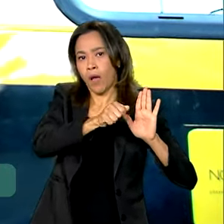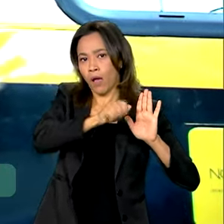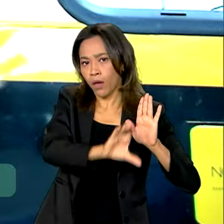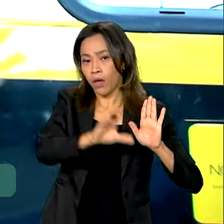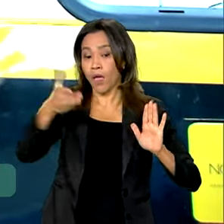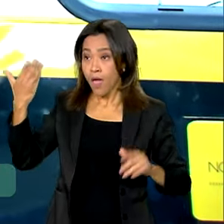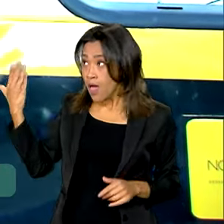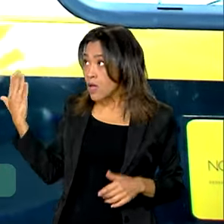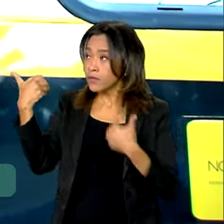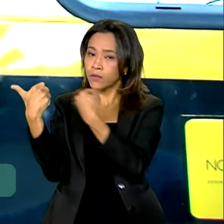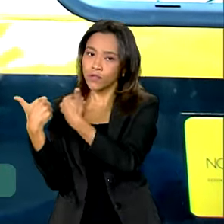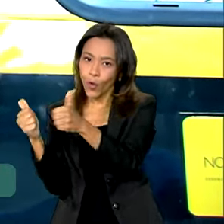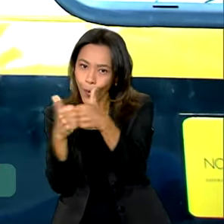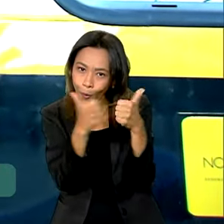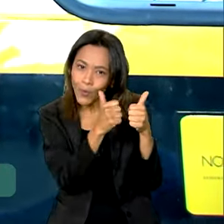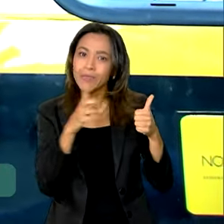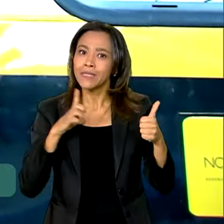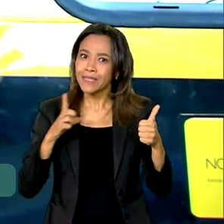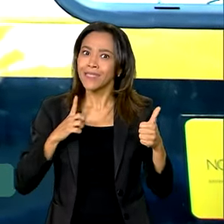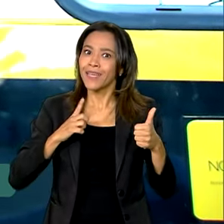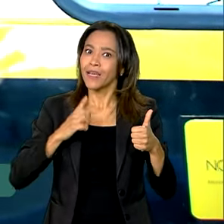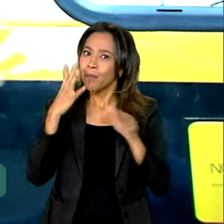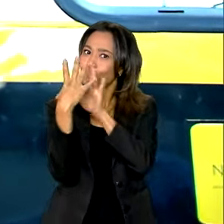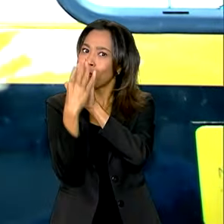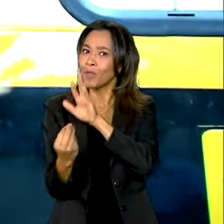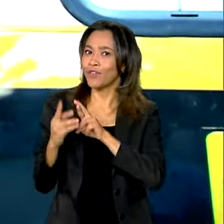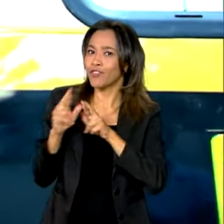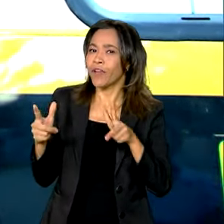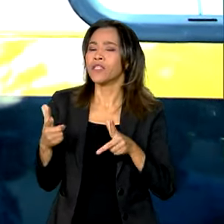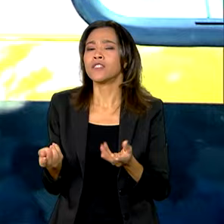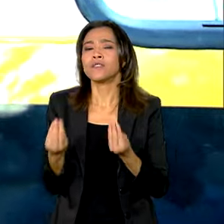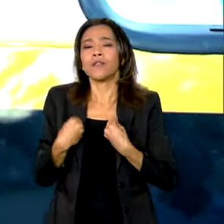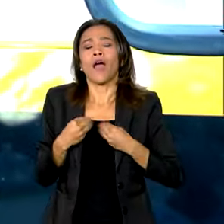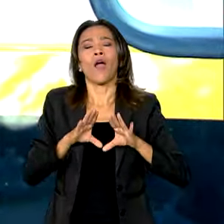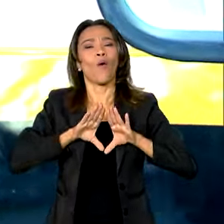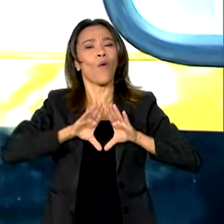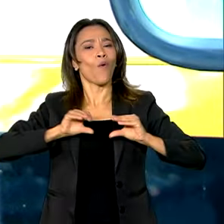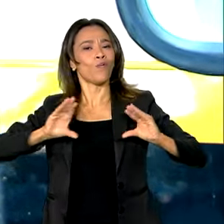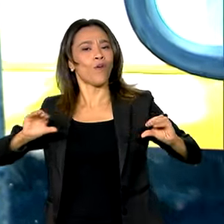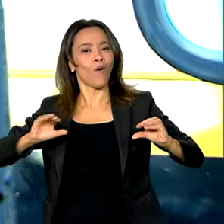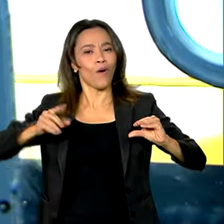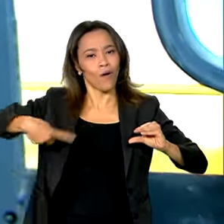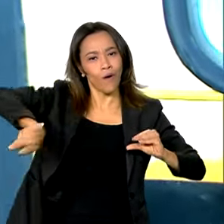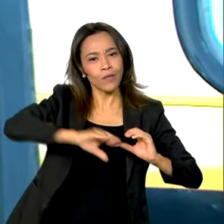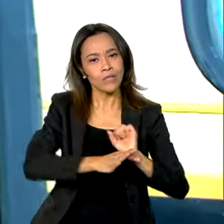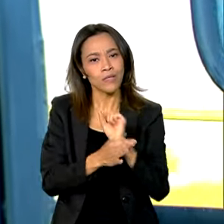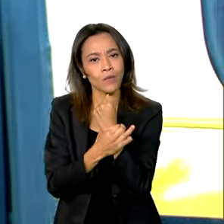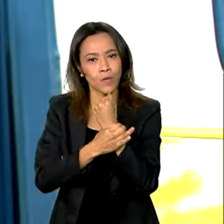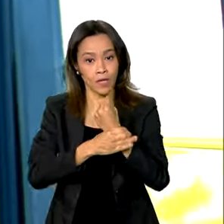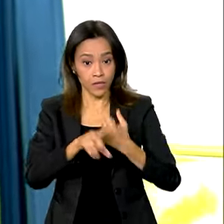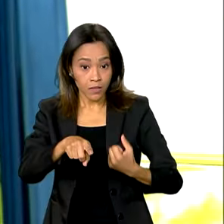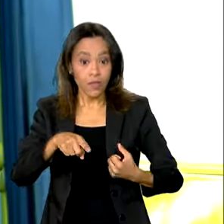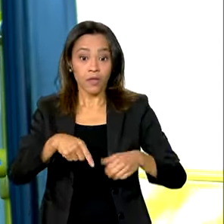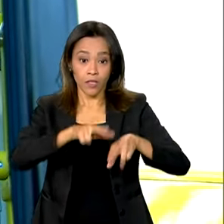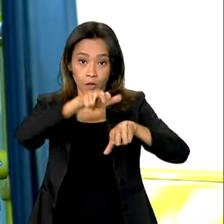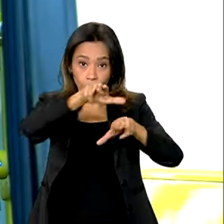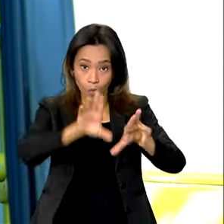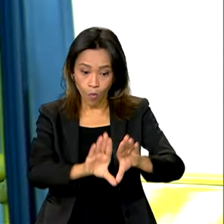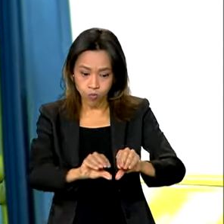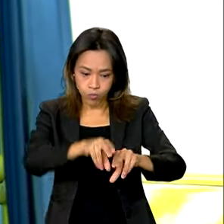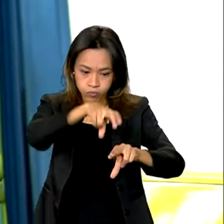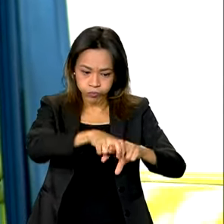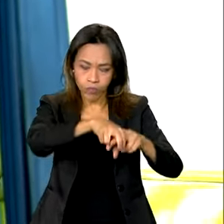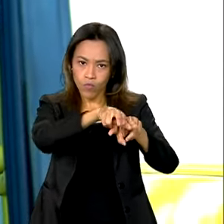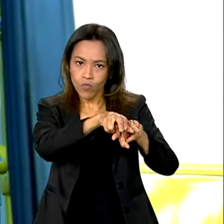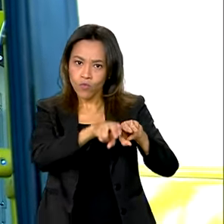os ônibus apresentam mudanças que dão mais conforto e segurança para os alunos, como poltronas acessíveis, ar